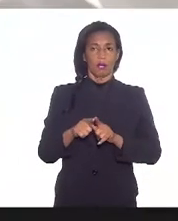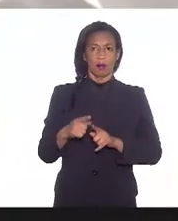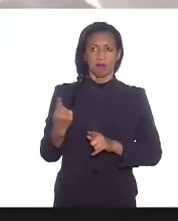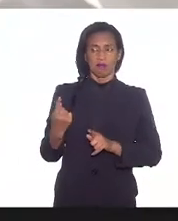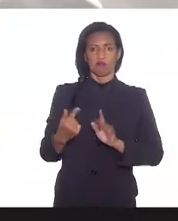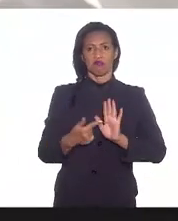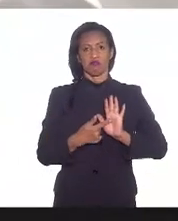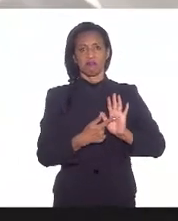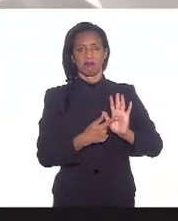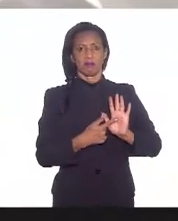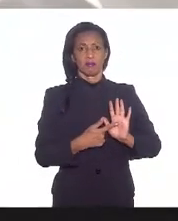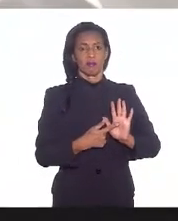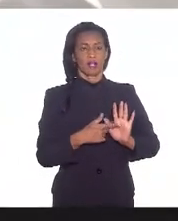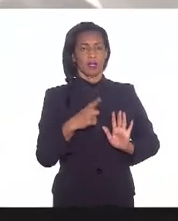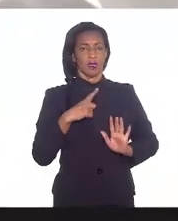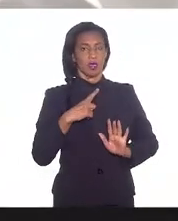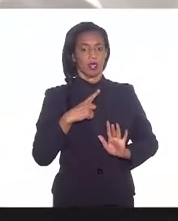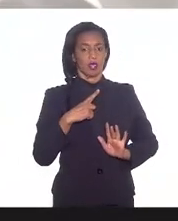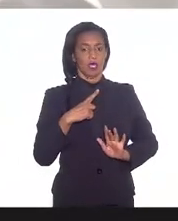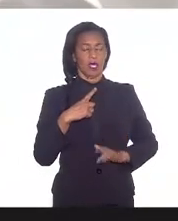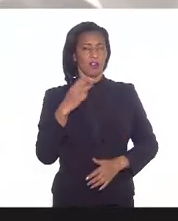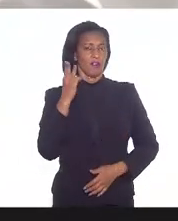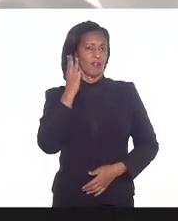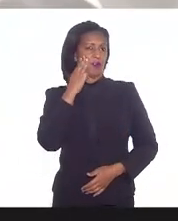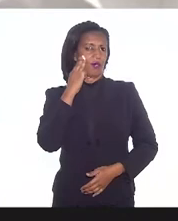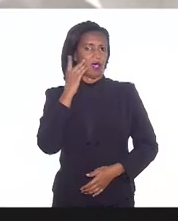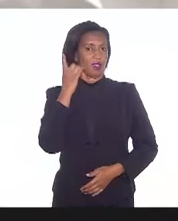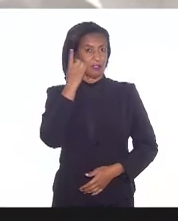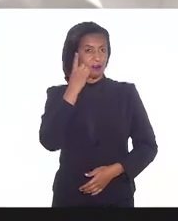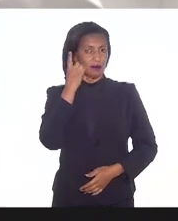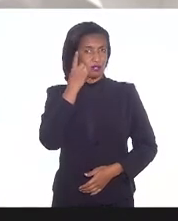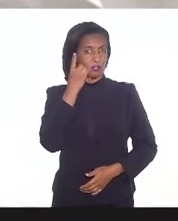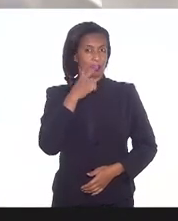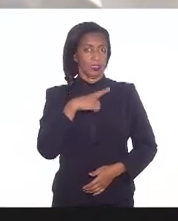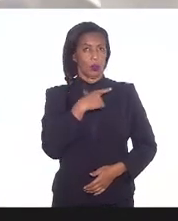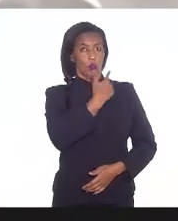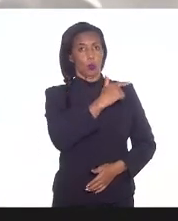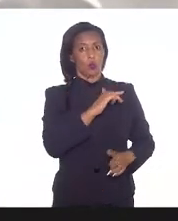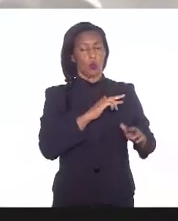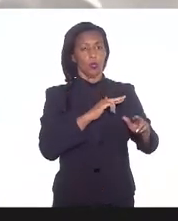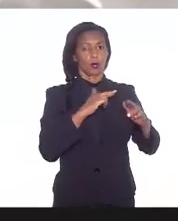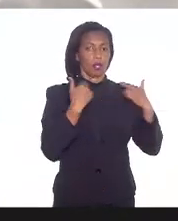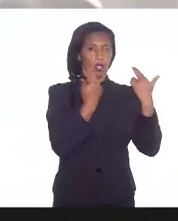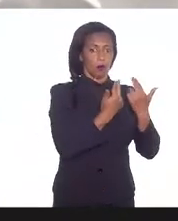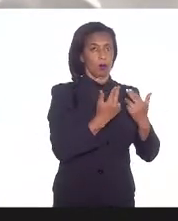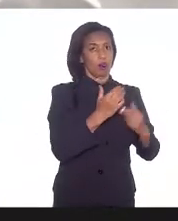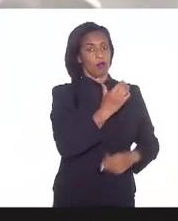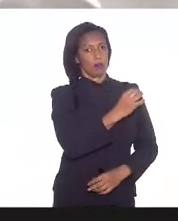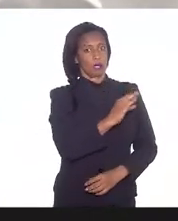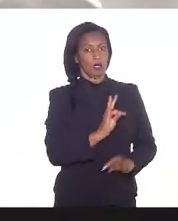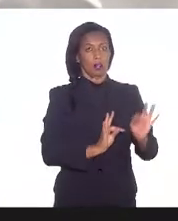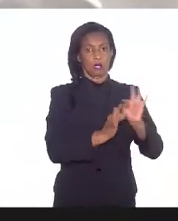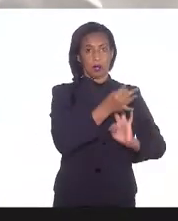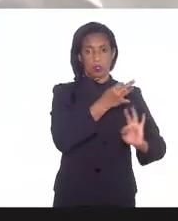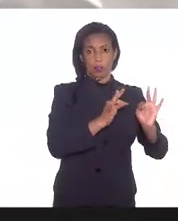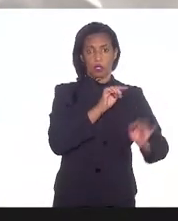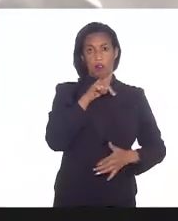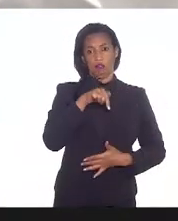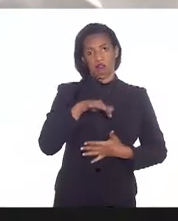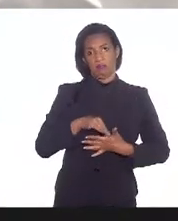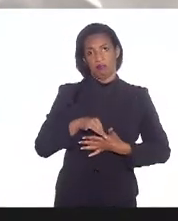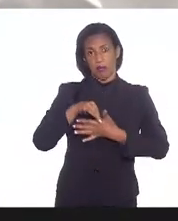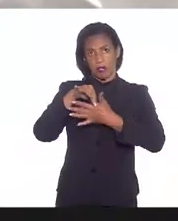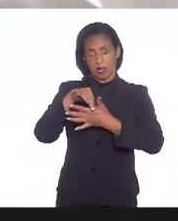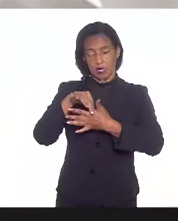em audiência o deputado Valdeck Carneiro, numa audiência da Comissão de Ciência e Tecnologia, que ele preside, portanto,